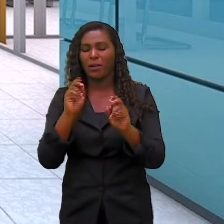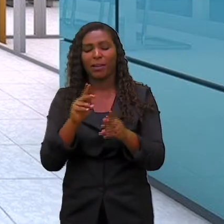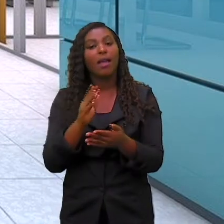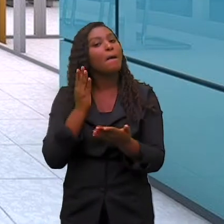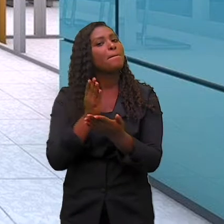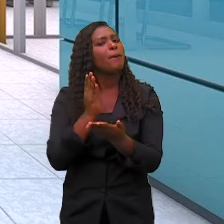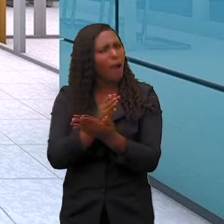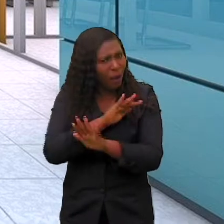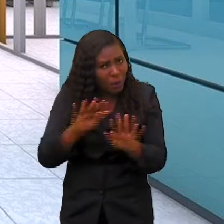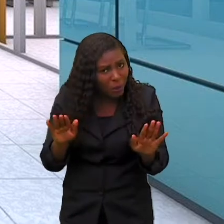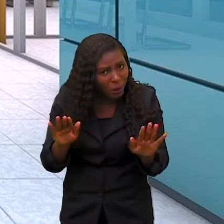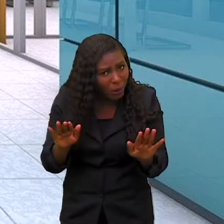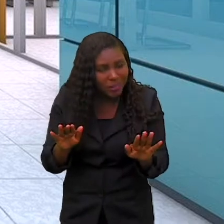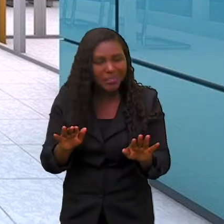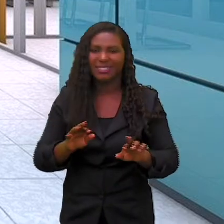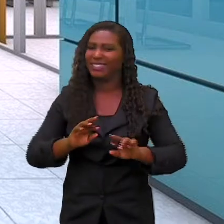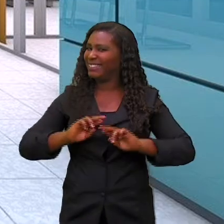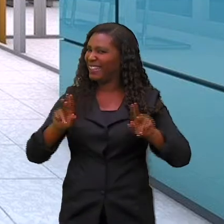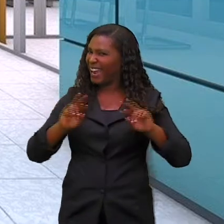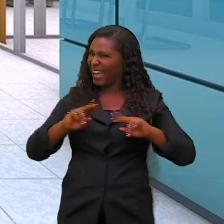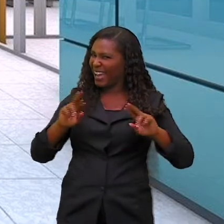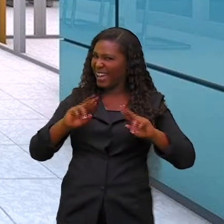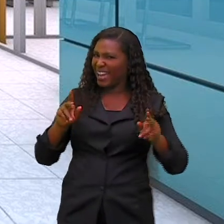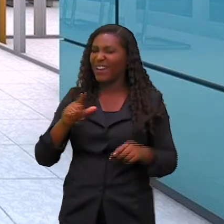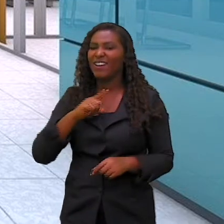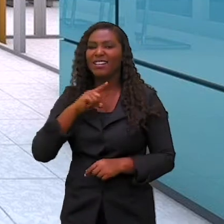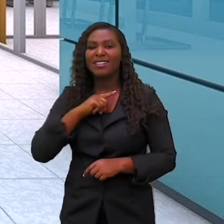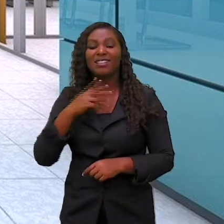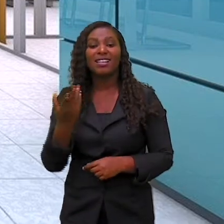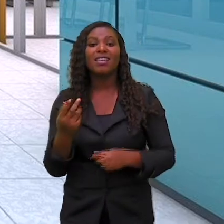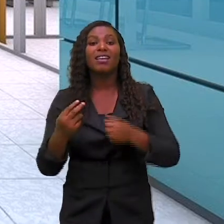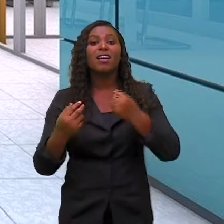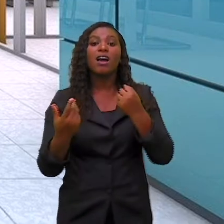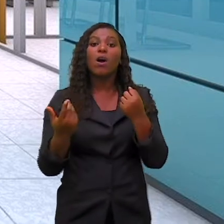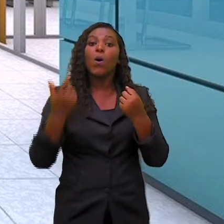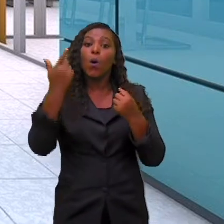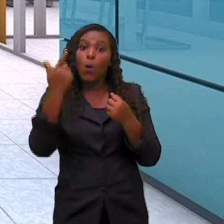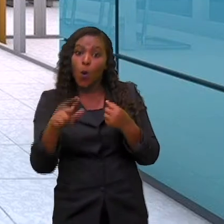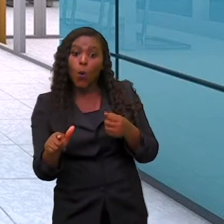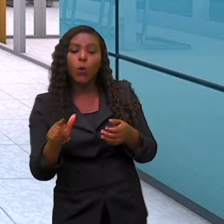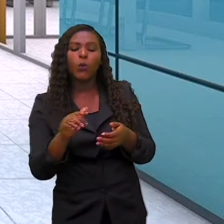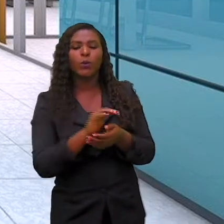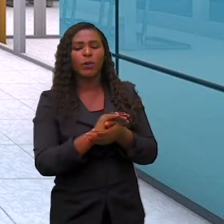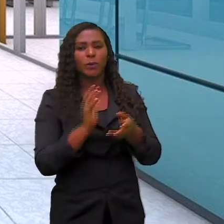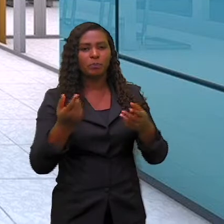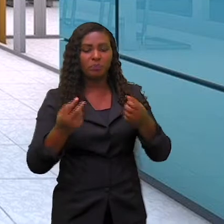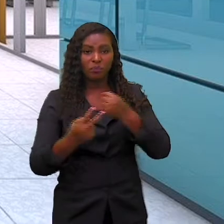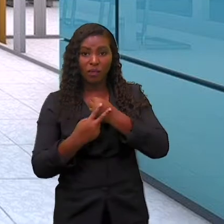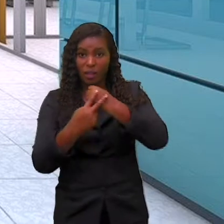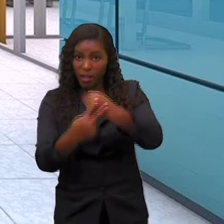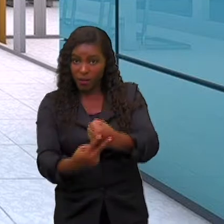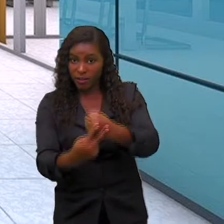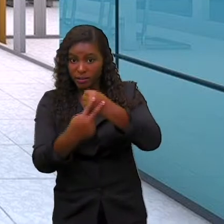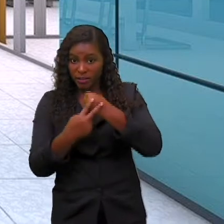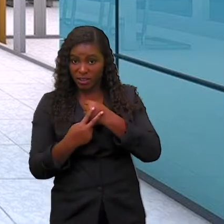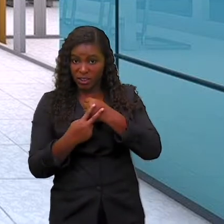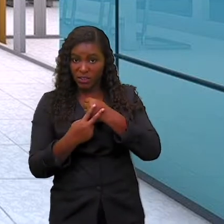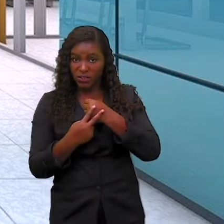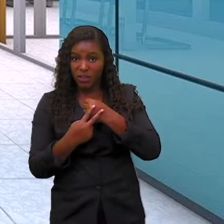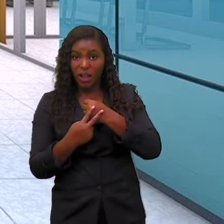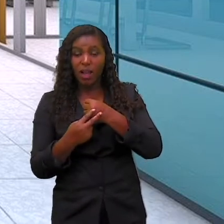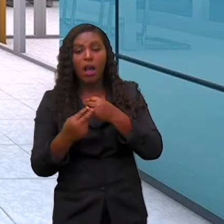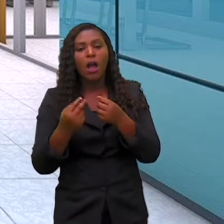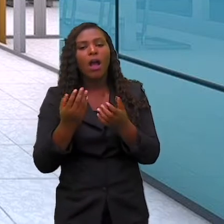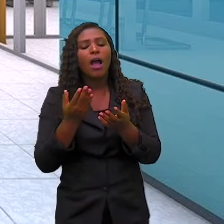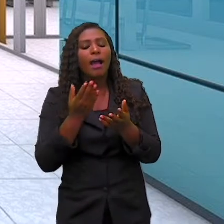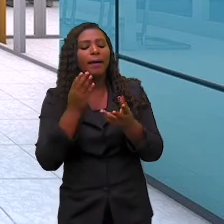Não, nós temos mais uma voz que faz parte aí da voz reflexiva, que é a voz reflexiva